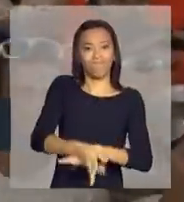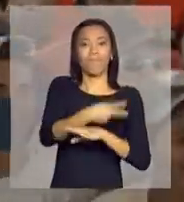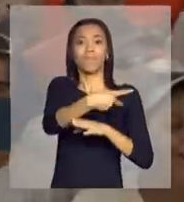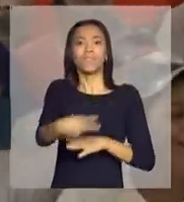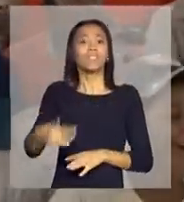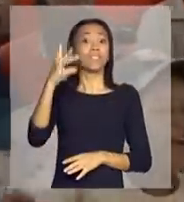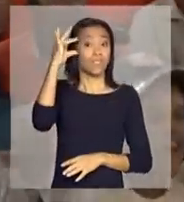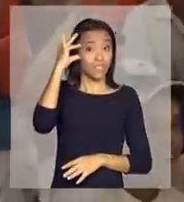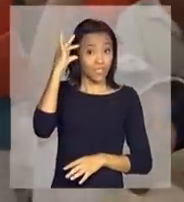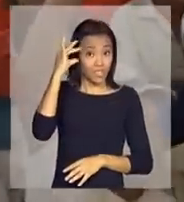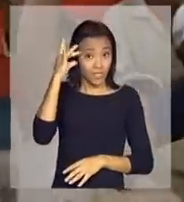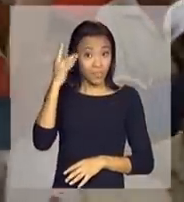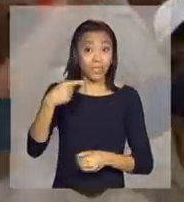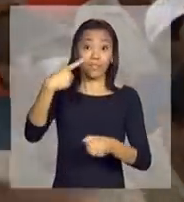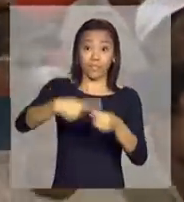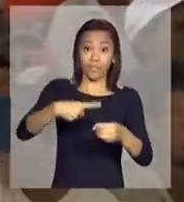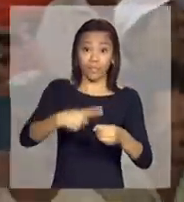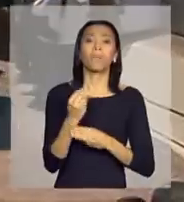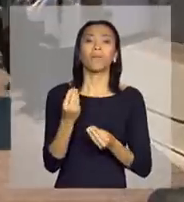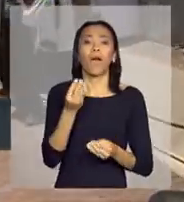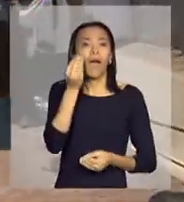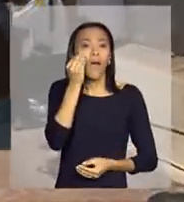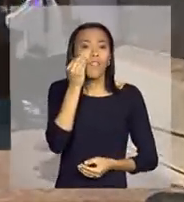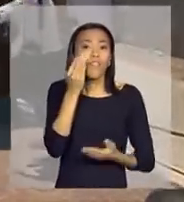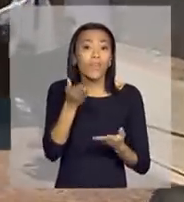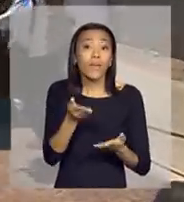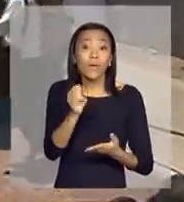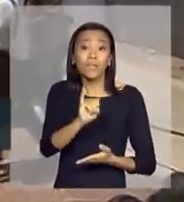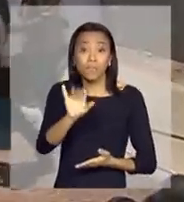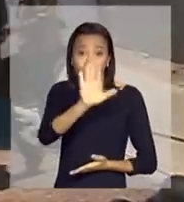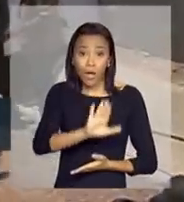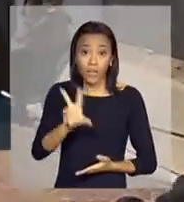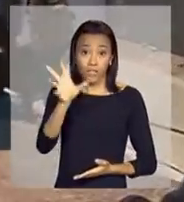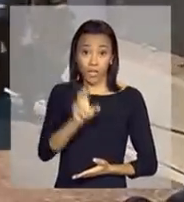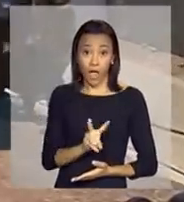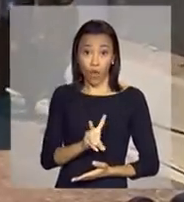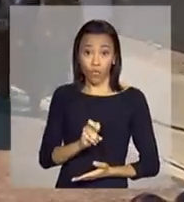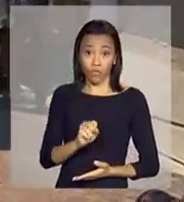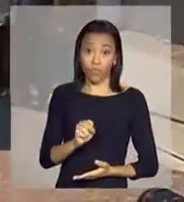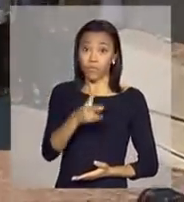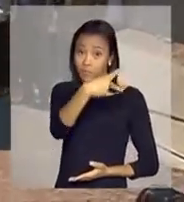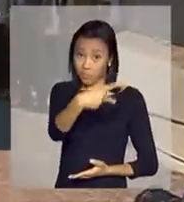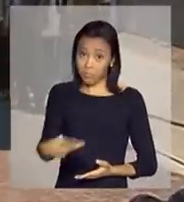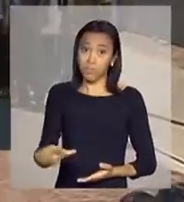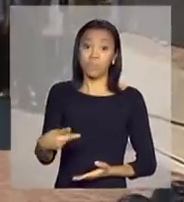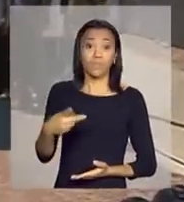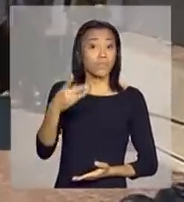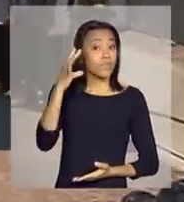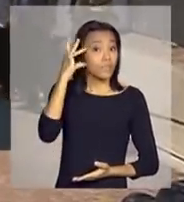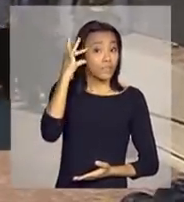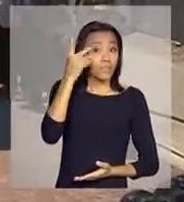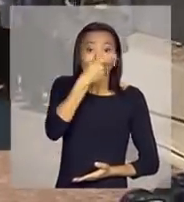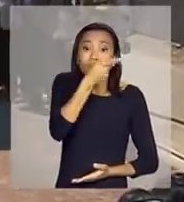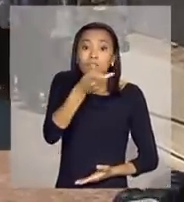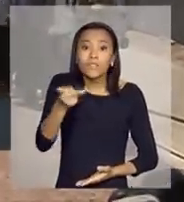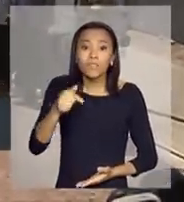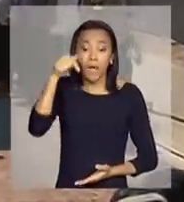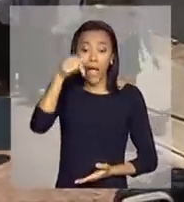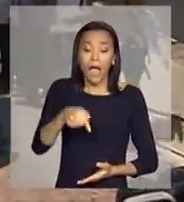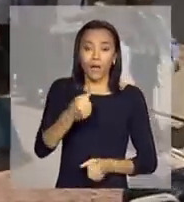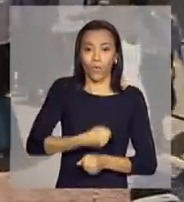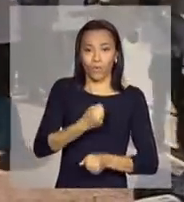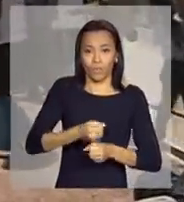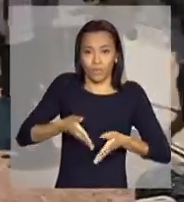Dilma Rousseff em Água Branca, Alagoas. Agora imagens ao vivo da visita da presidenta Dilma Rousseff ao canal do